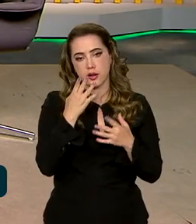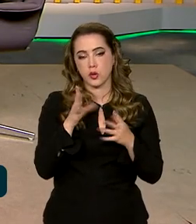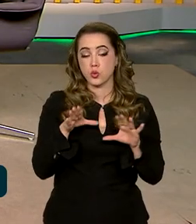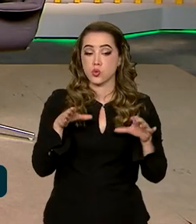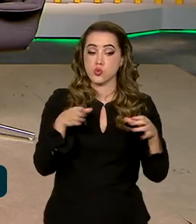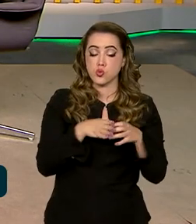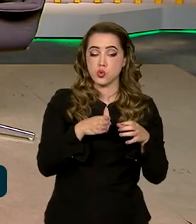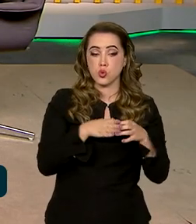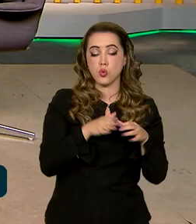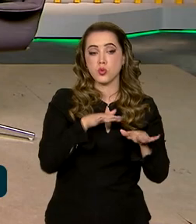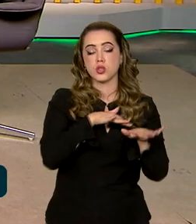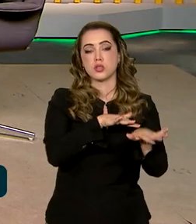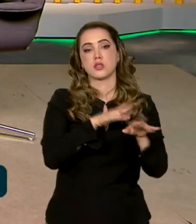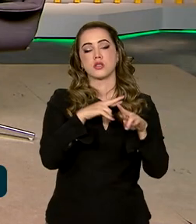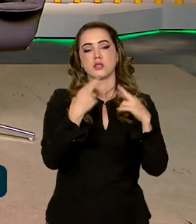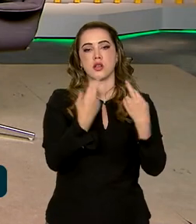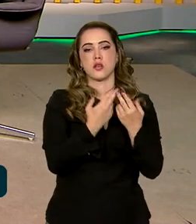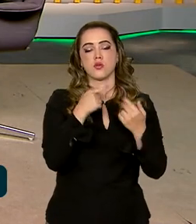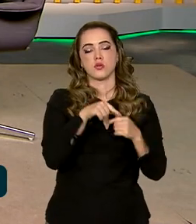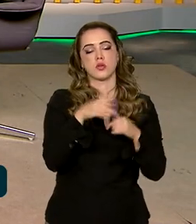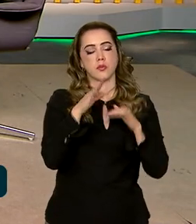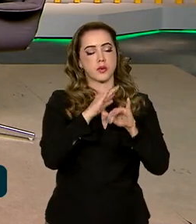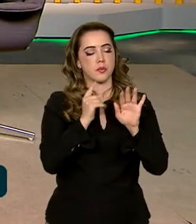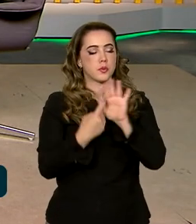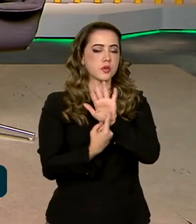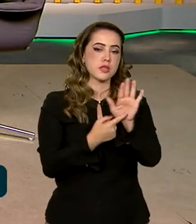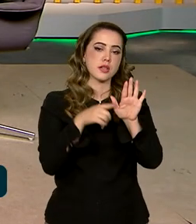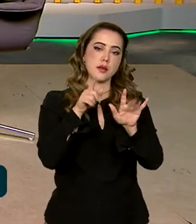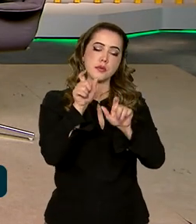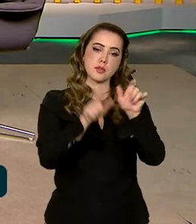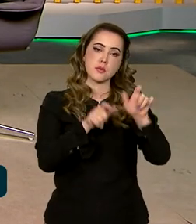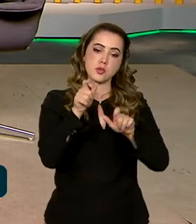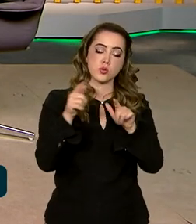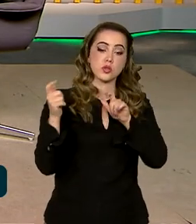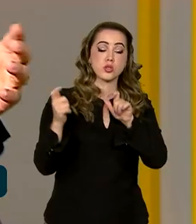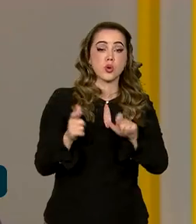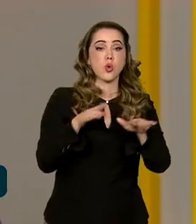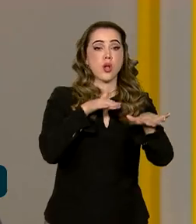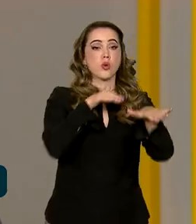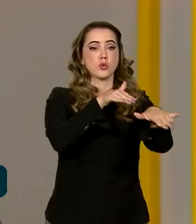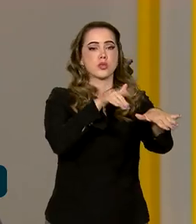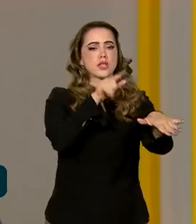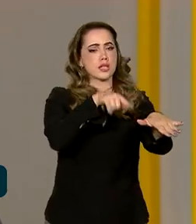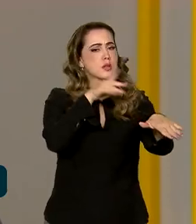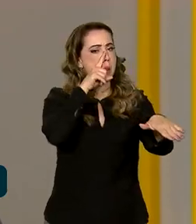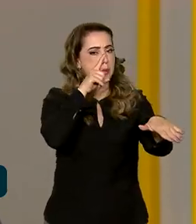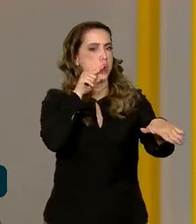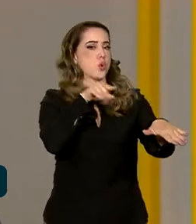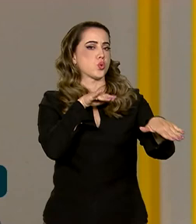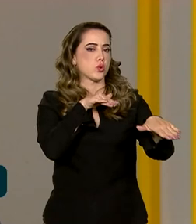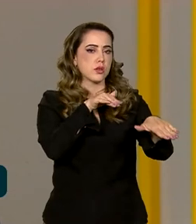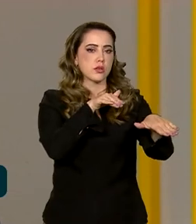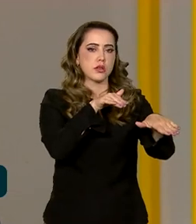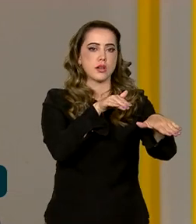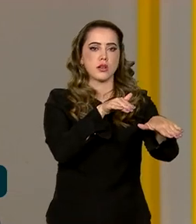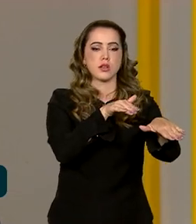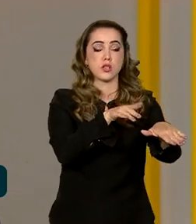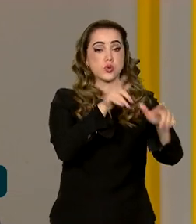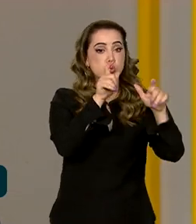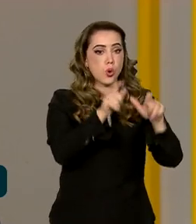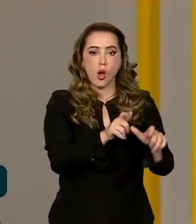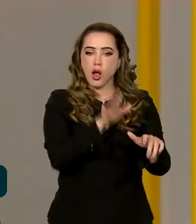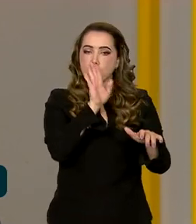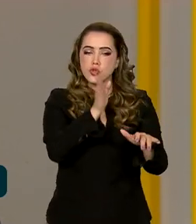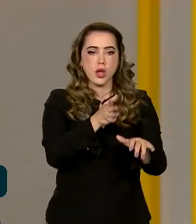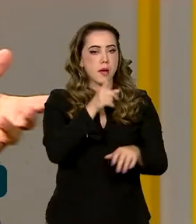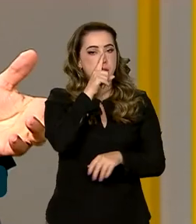se unem para chamar a atenção das pessoas para o fato de que o trânsito é um ambiente de risco, por si só. Ele, por si só, é um ambiente de